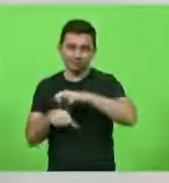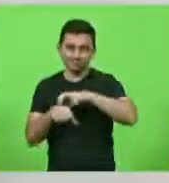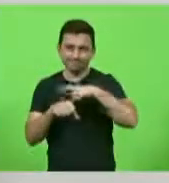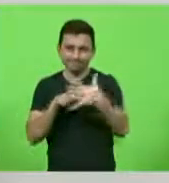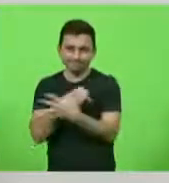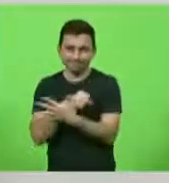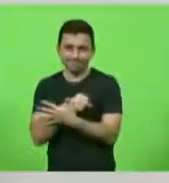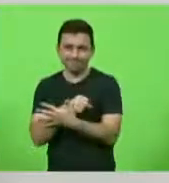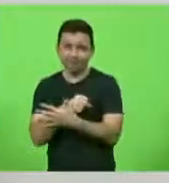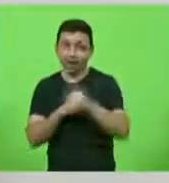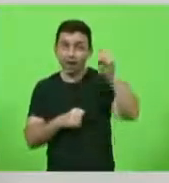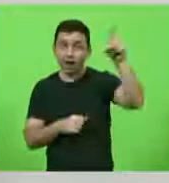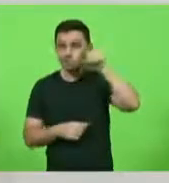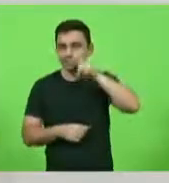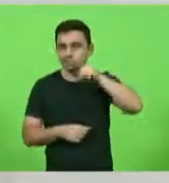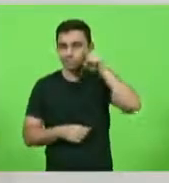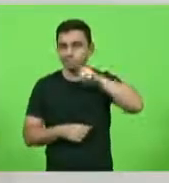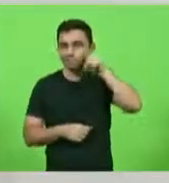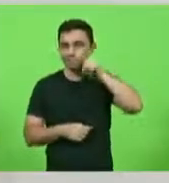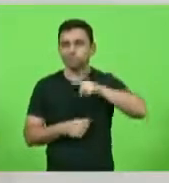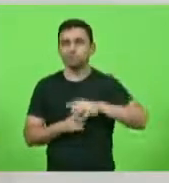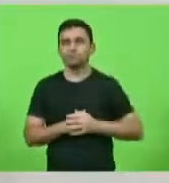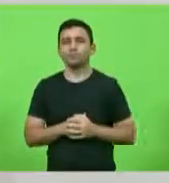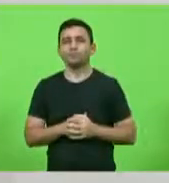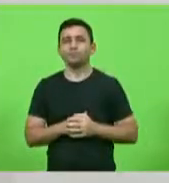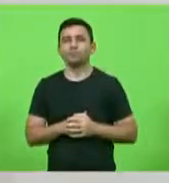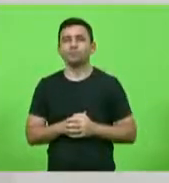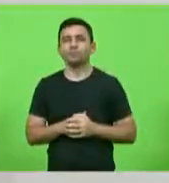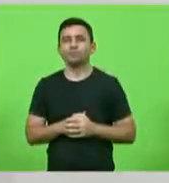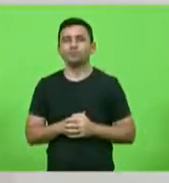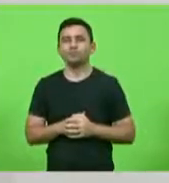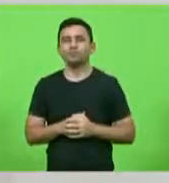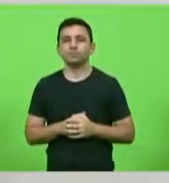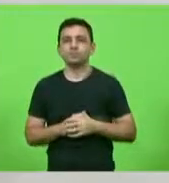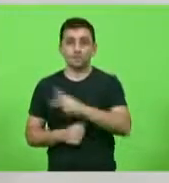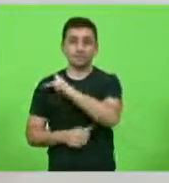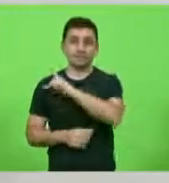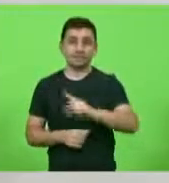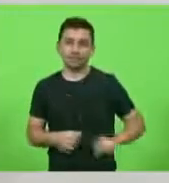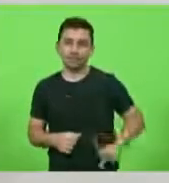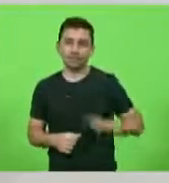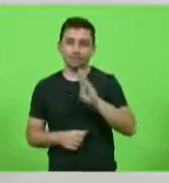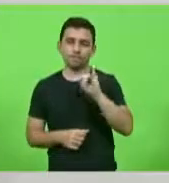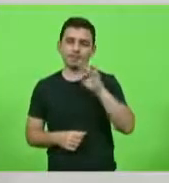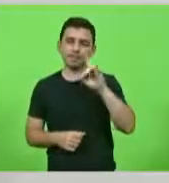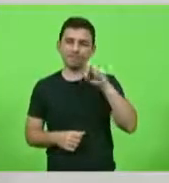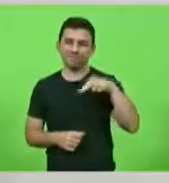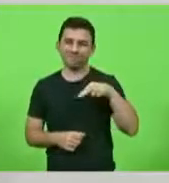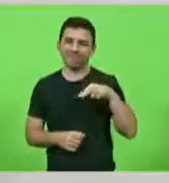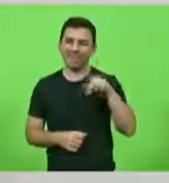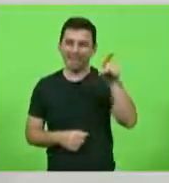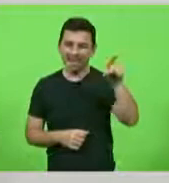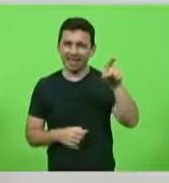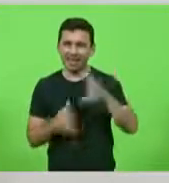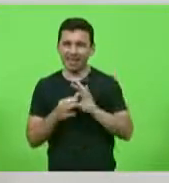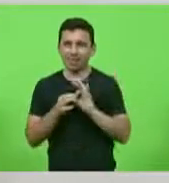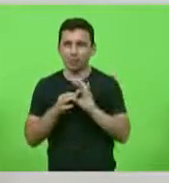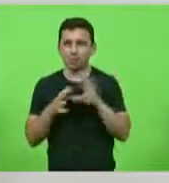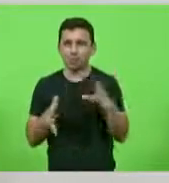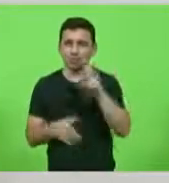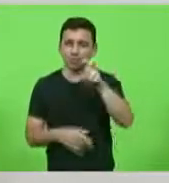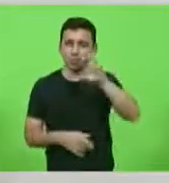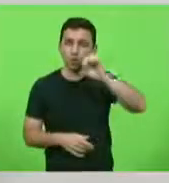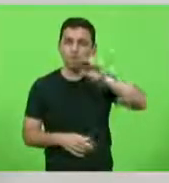Cooper nos Estados Unidos o presidente Biden liberou 50 bilhões de